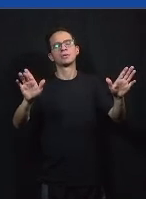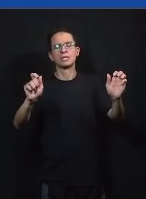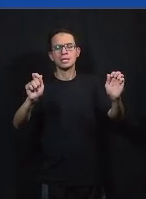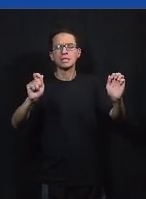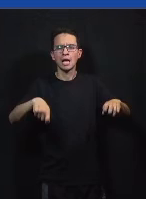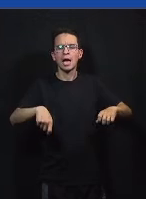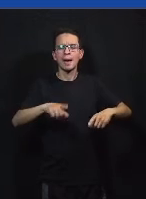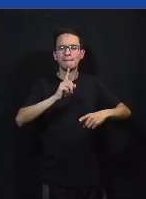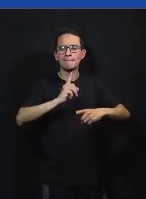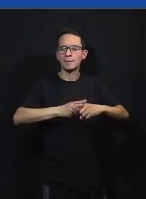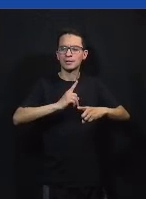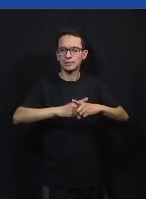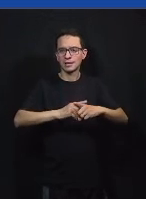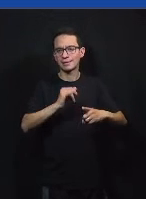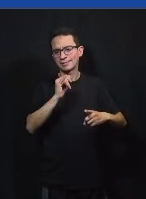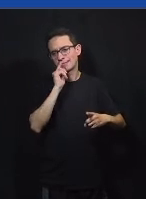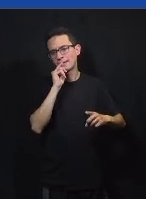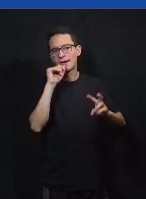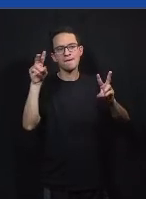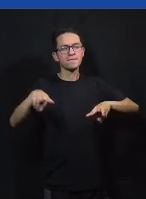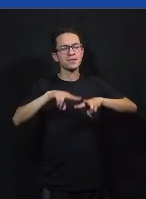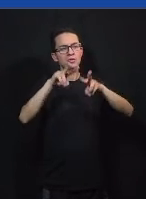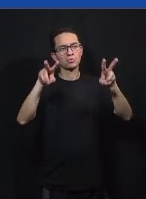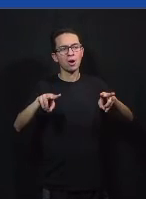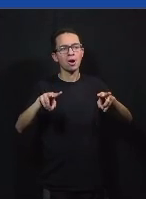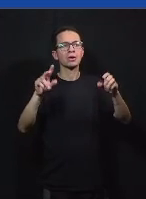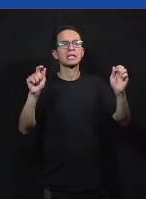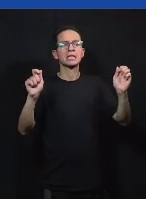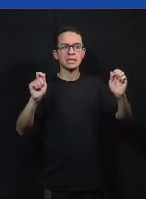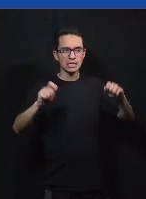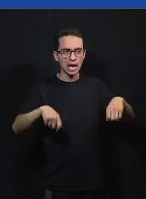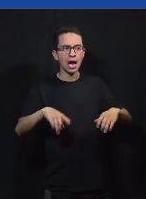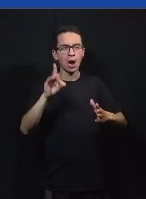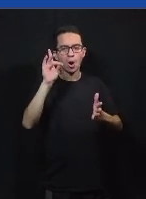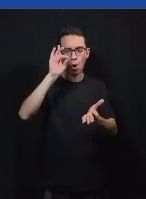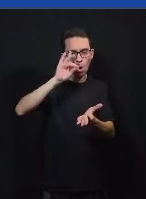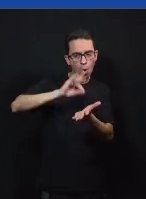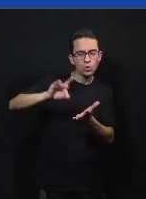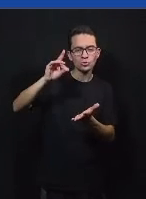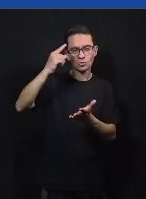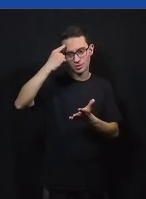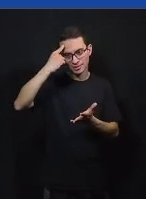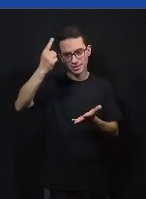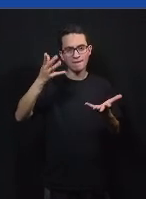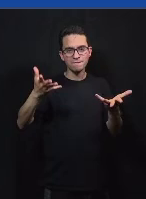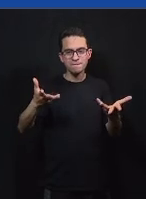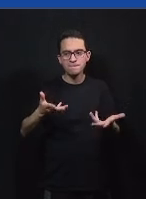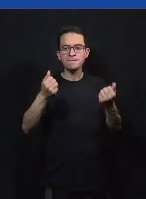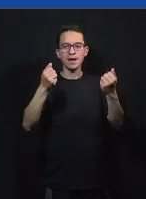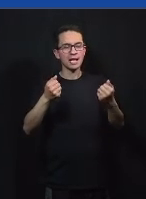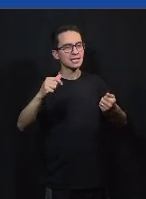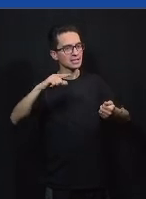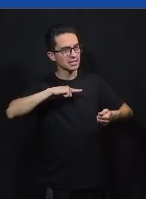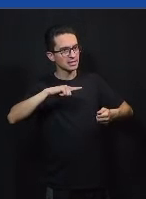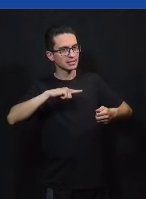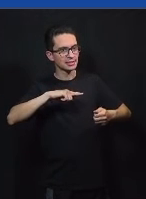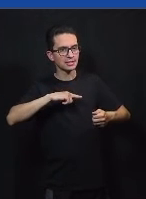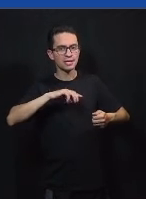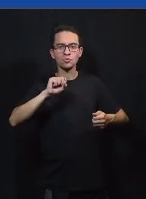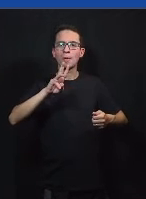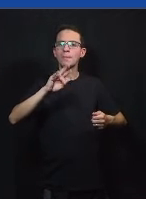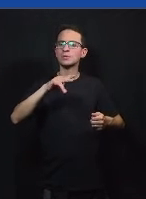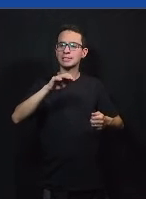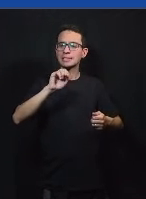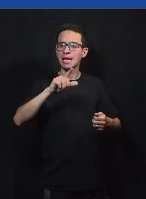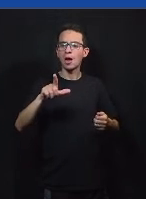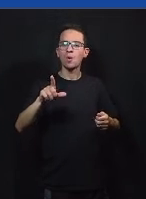entre em ataques pessoais em disputos de ódio sem falácias e argumentos rasos que não são substanciados mas